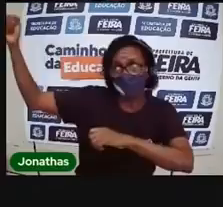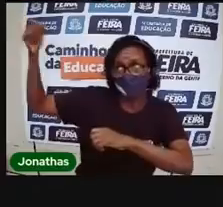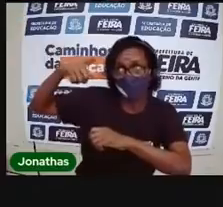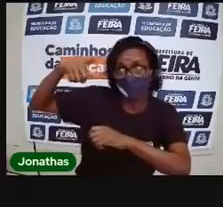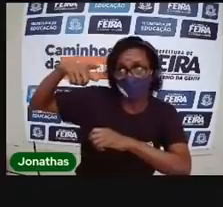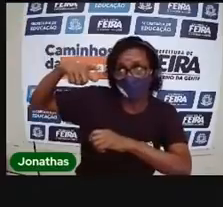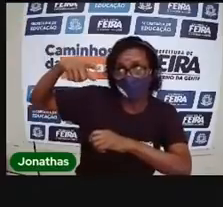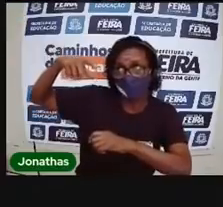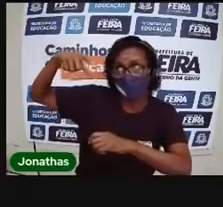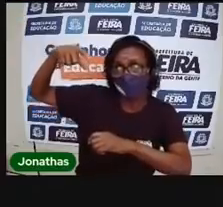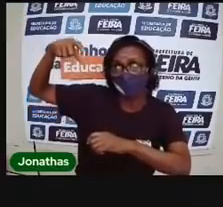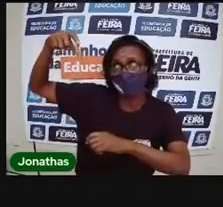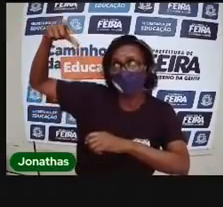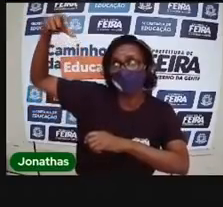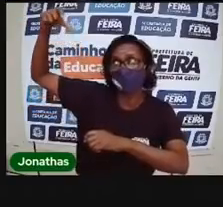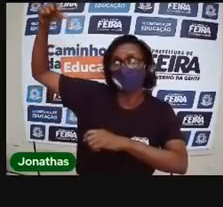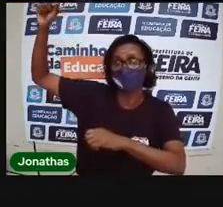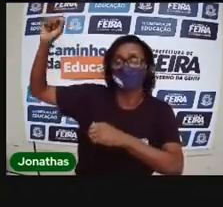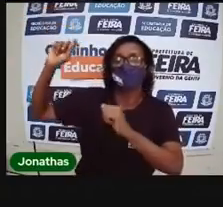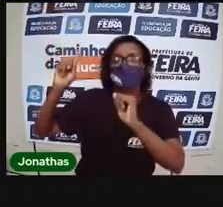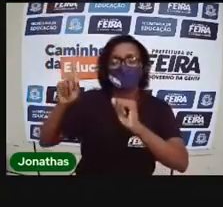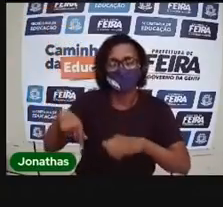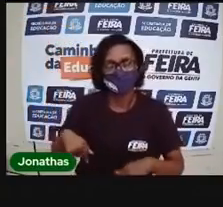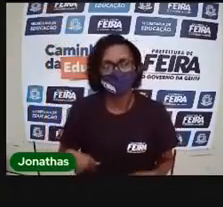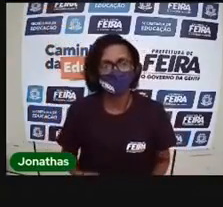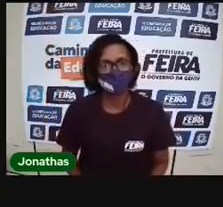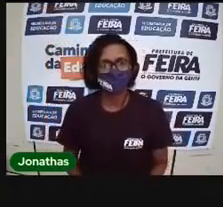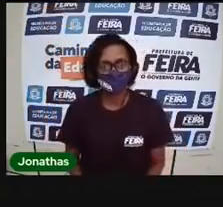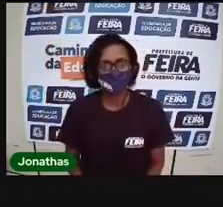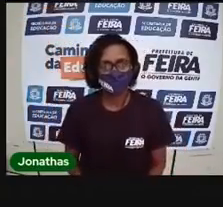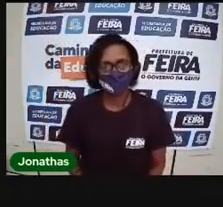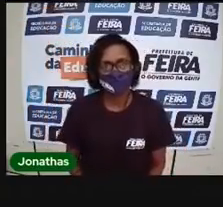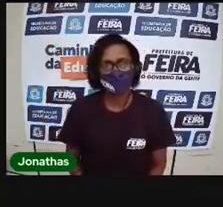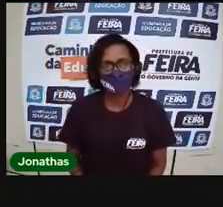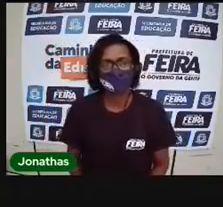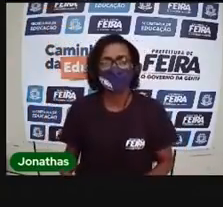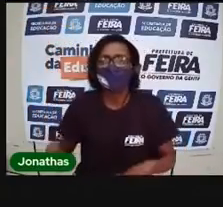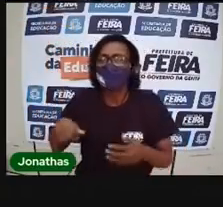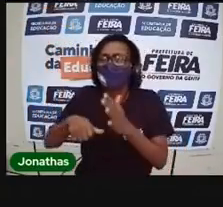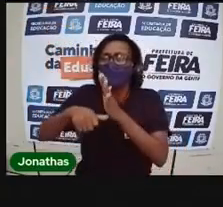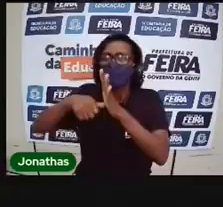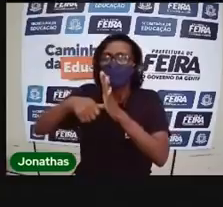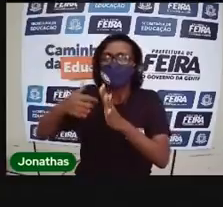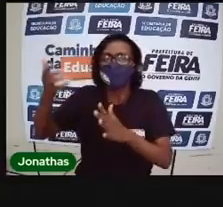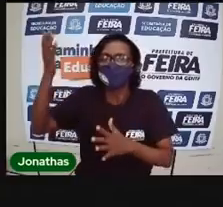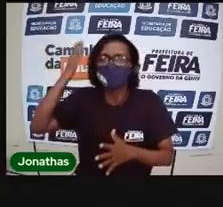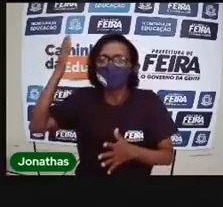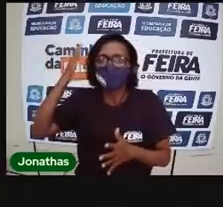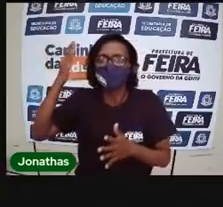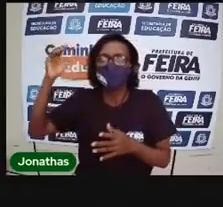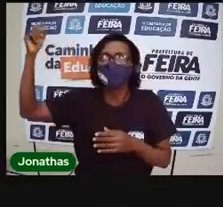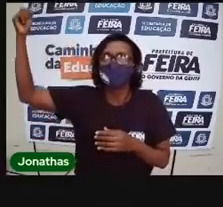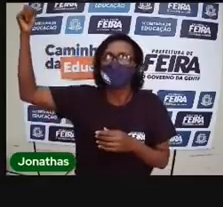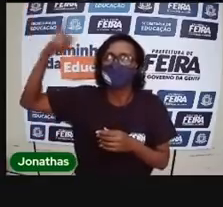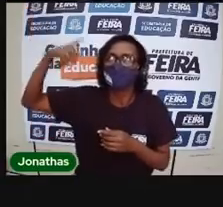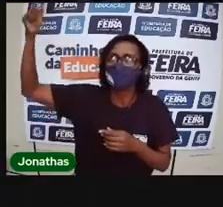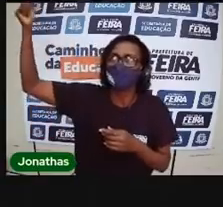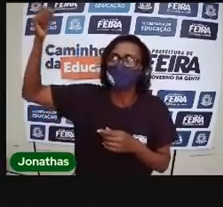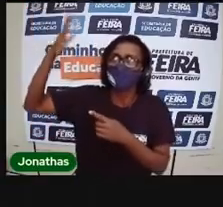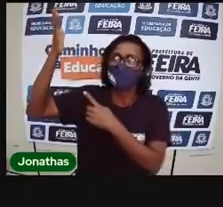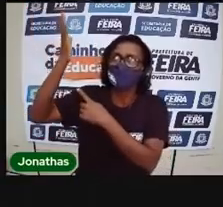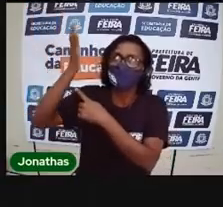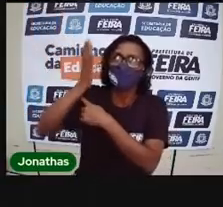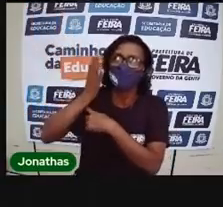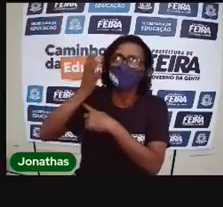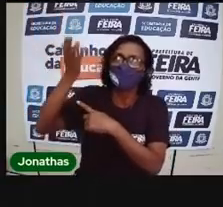pôr. A primeira referência para controle do tempo foi o sol. Assim, os